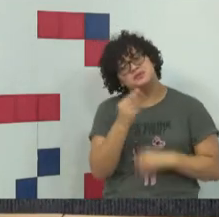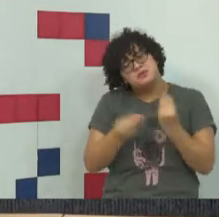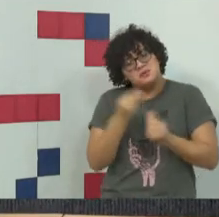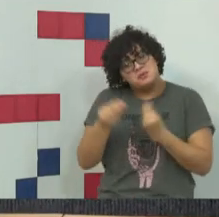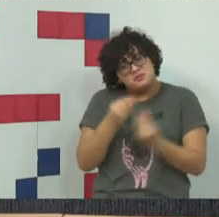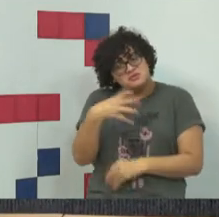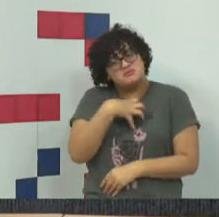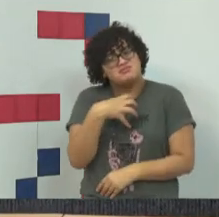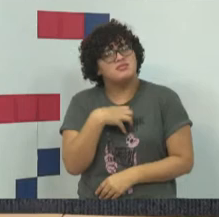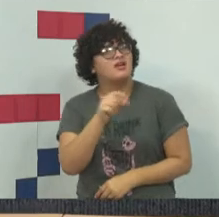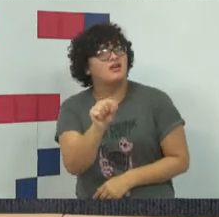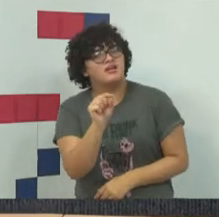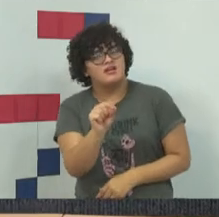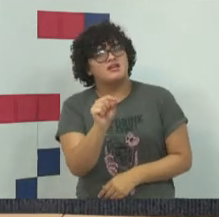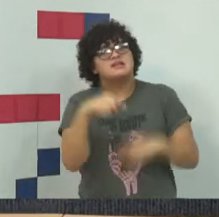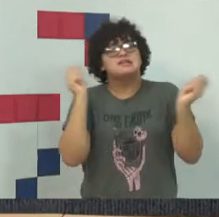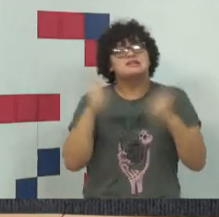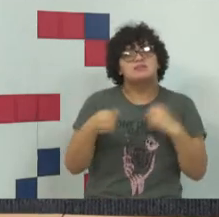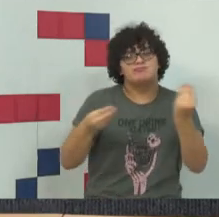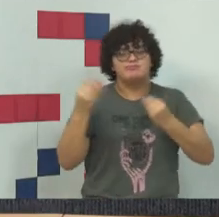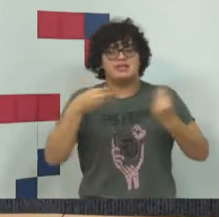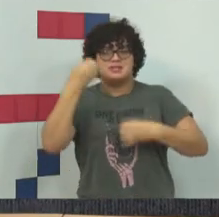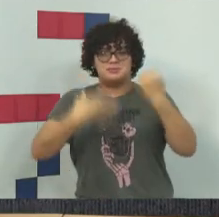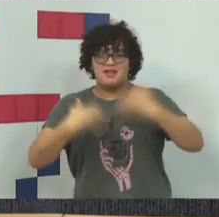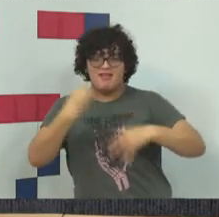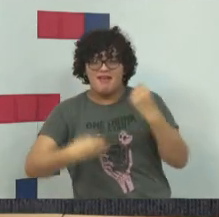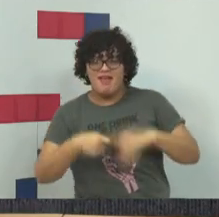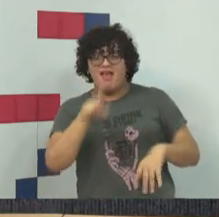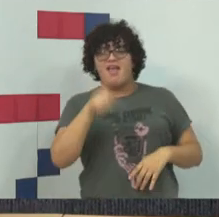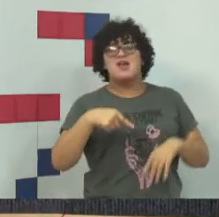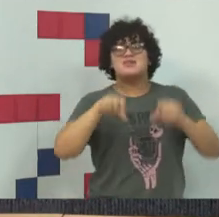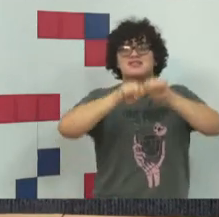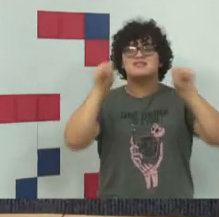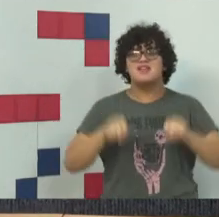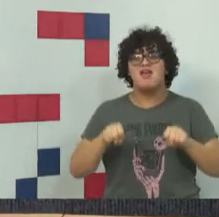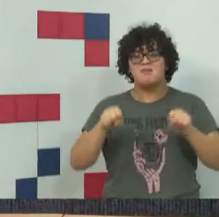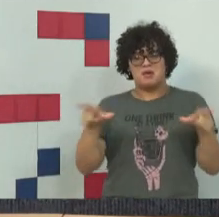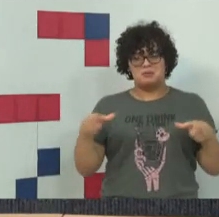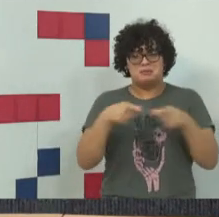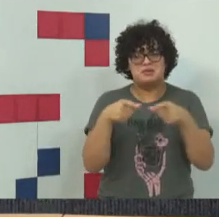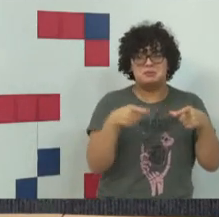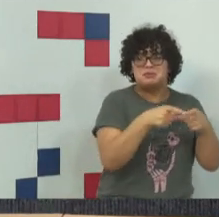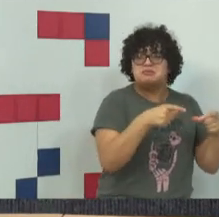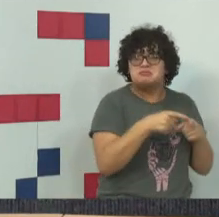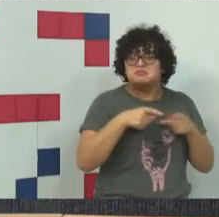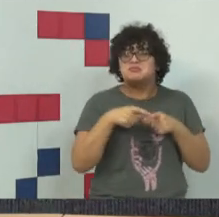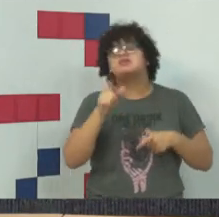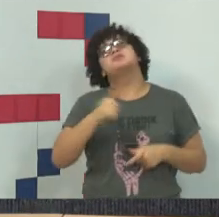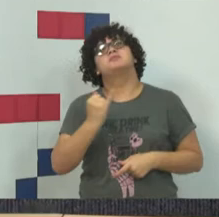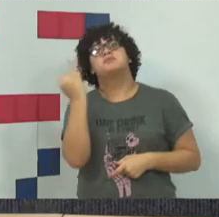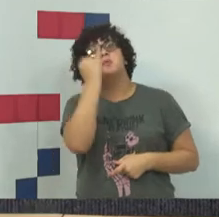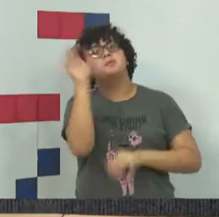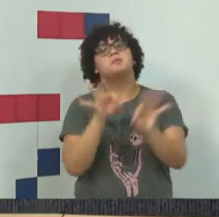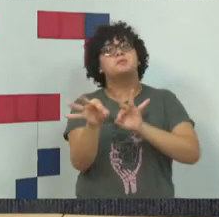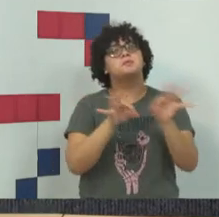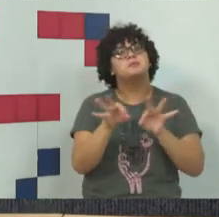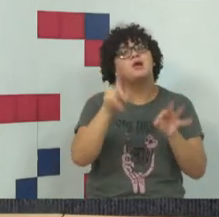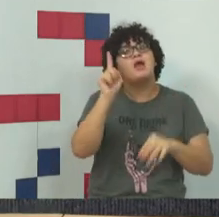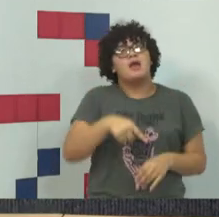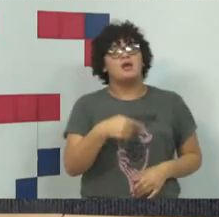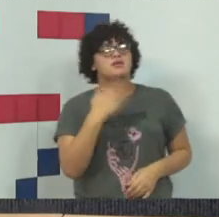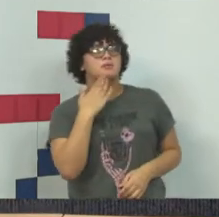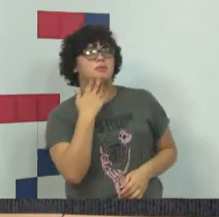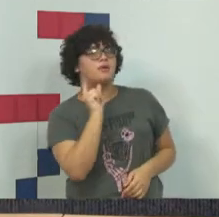ter definições, ter um sistema, ter um microsistema, ele traz importantes definições, mal ou bem estão